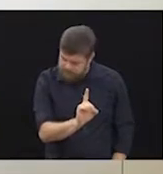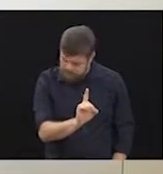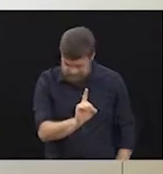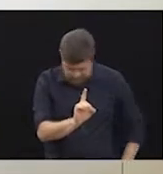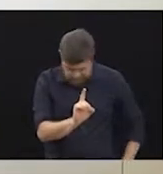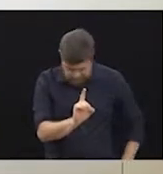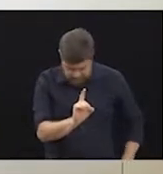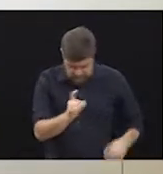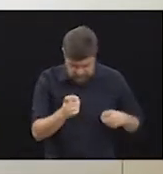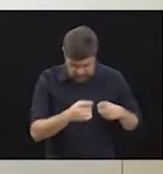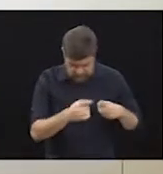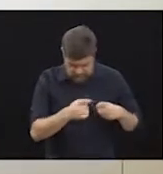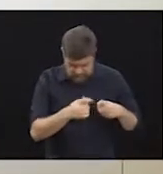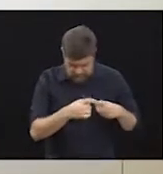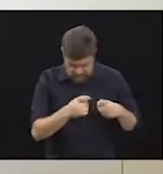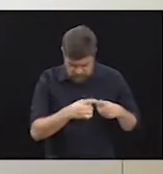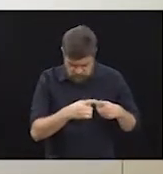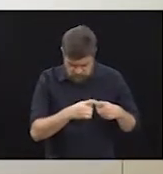infecto.